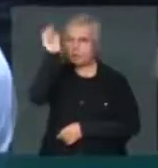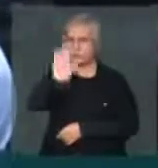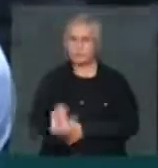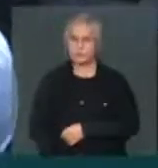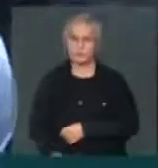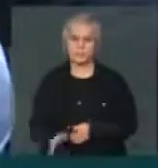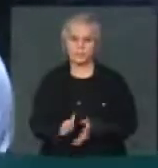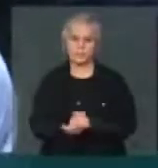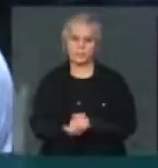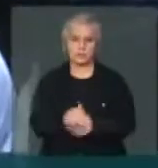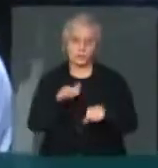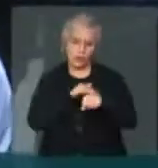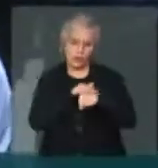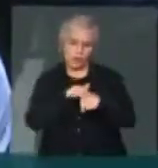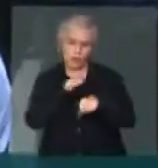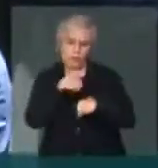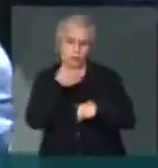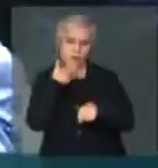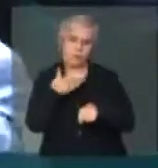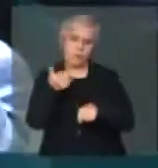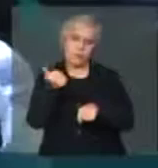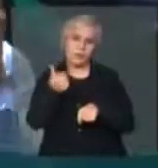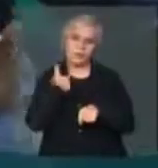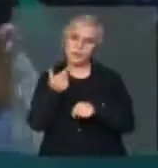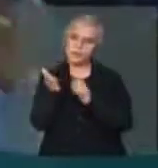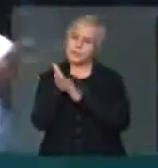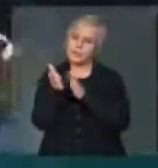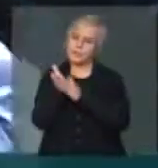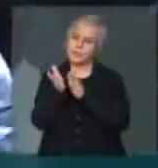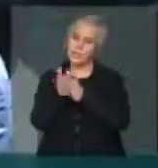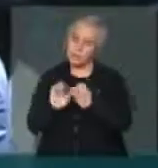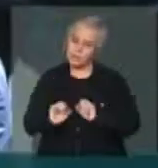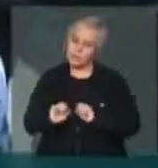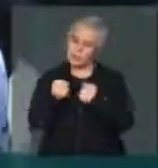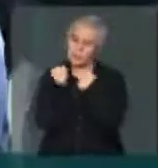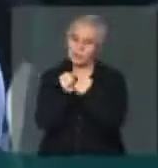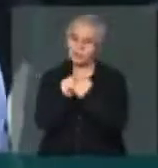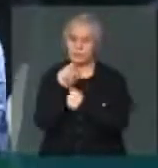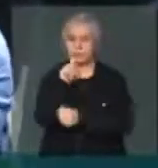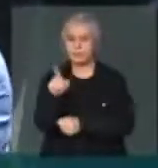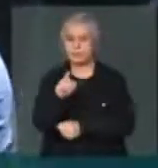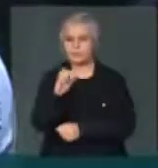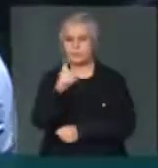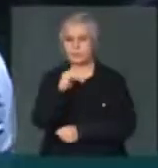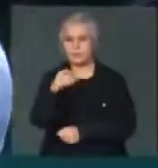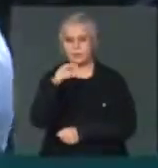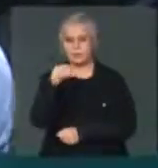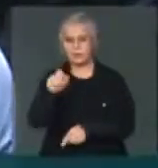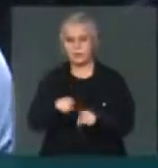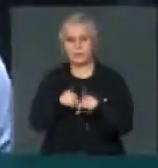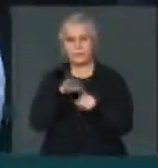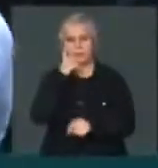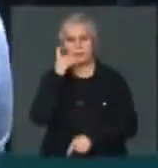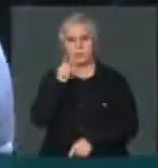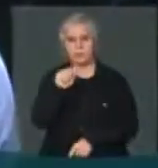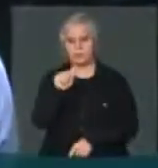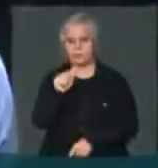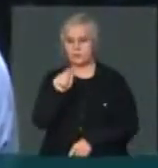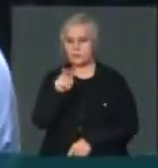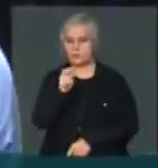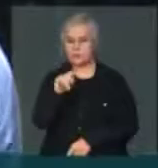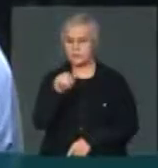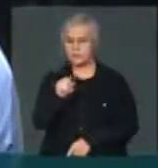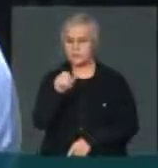Então o diálogo é o caminho E eu queria parabenizar o esforço do Zé Carlos E do deputado Saguas Por já estar